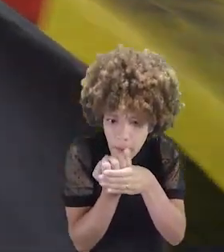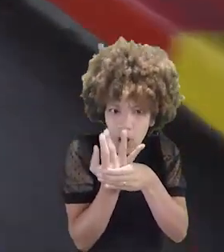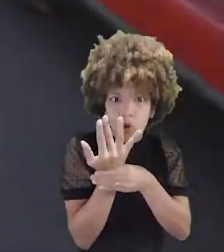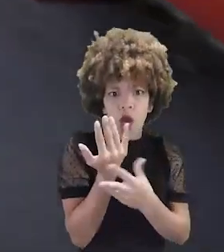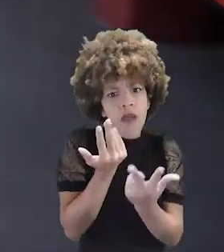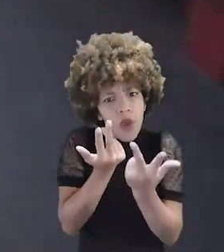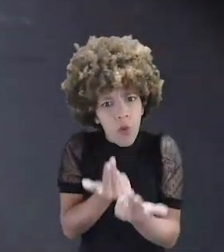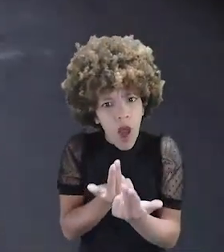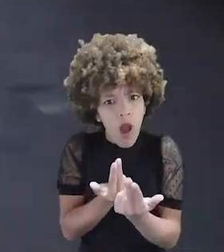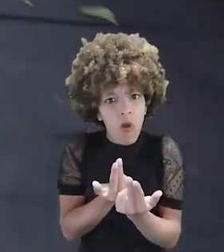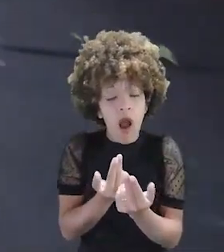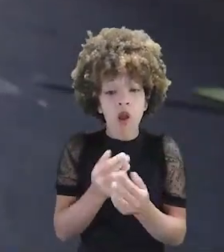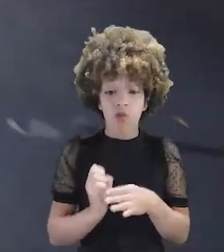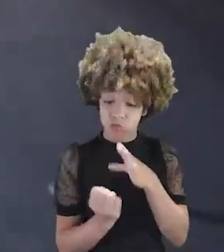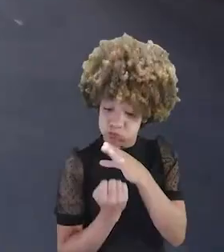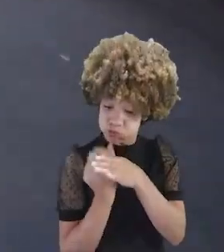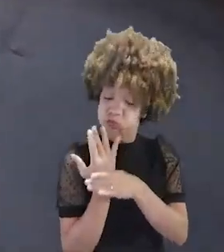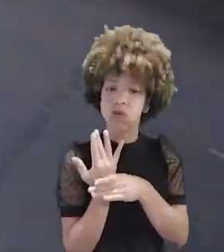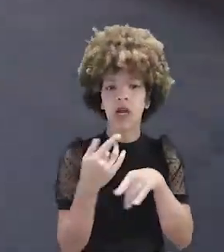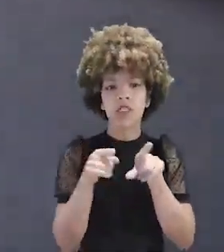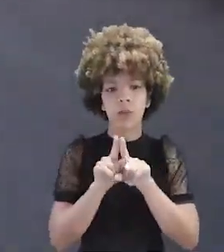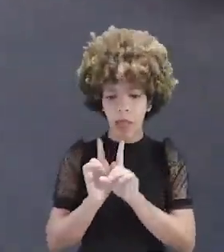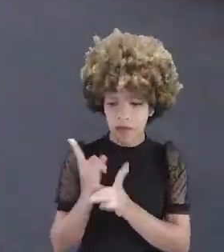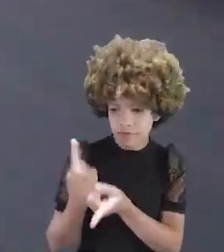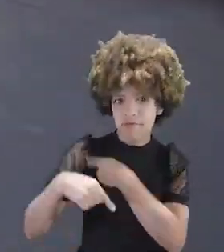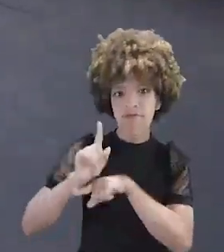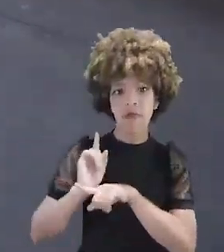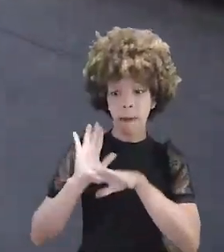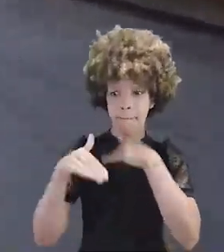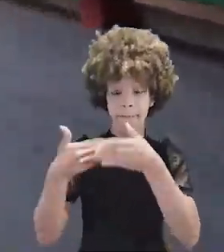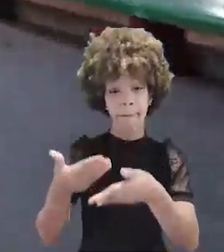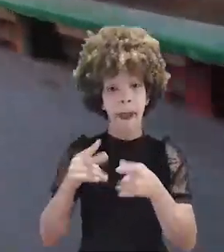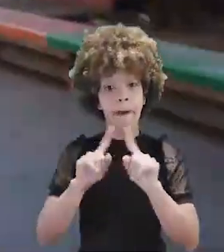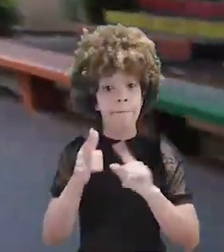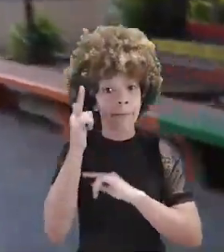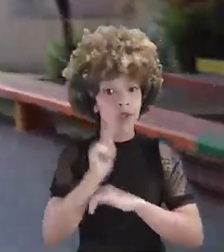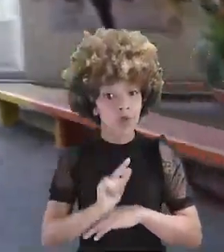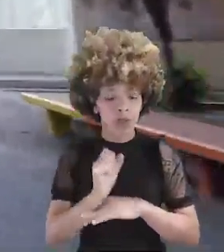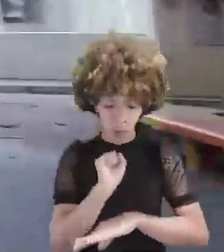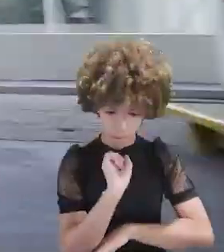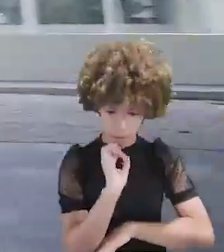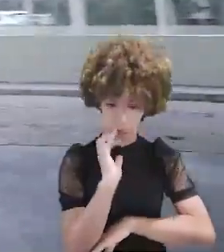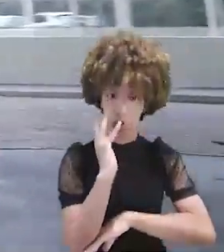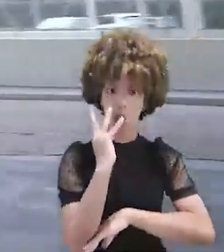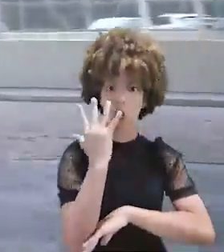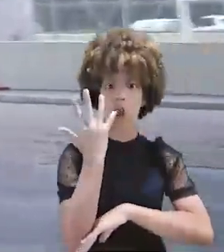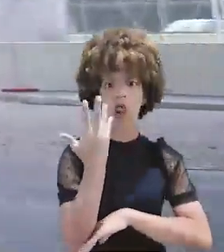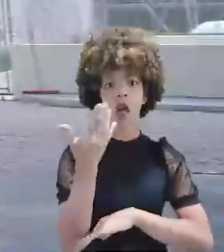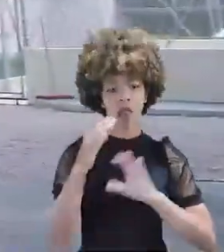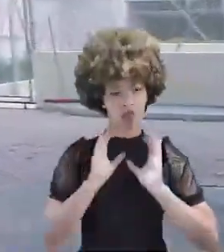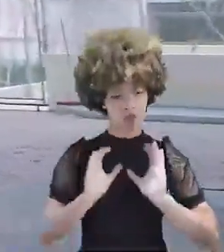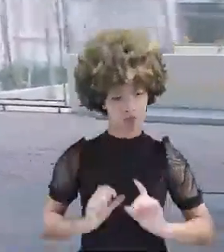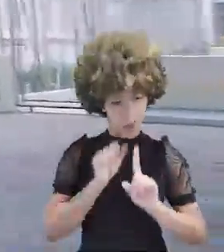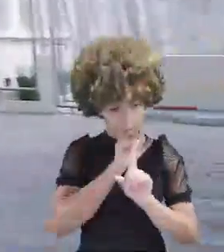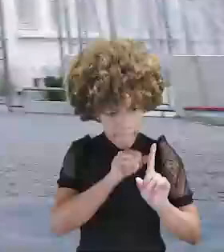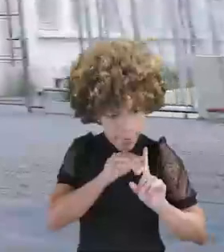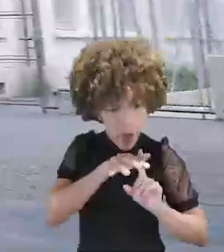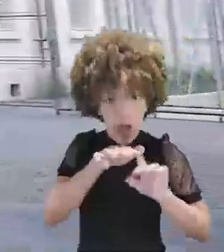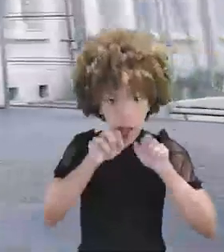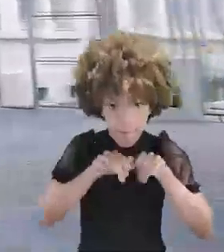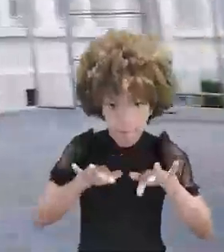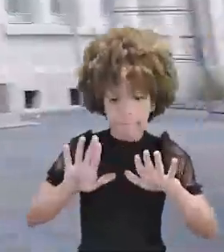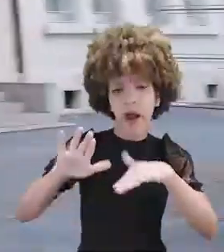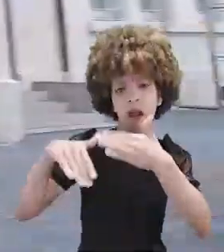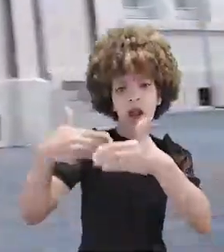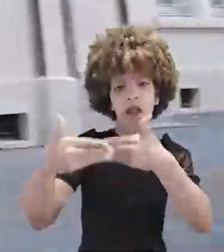planta, possa brotar de uma semente e se desenvolver. Mas para conseguir fincar raízes na nossa sociedade, florescer